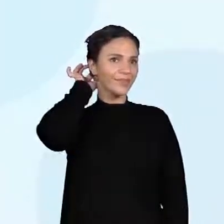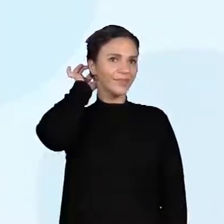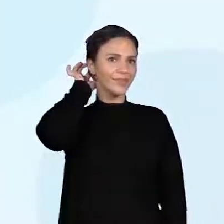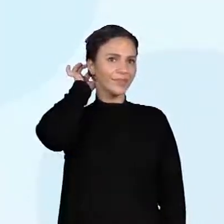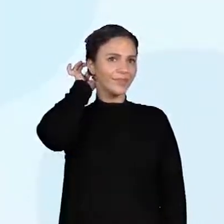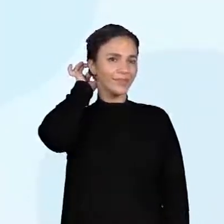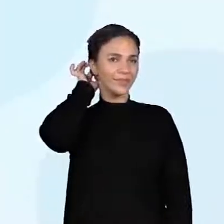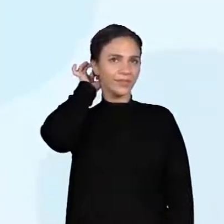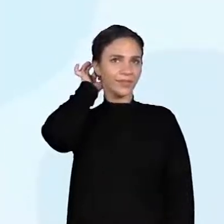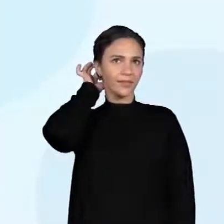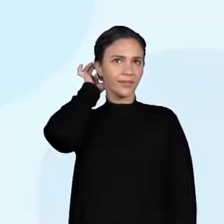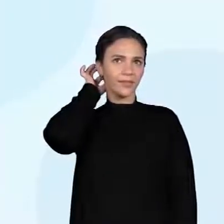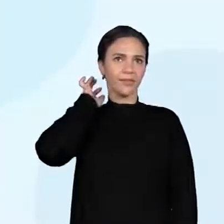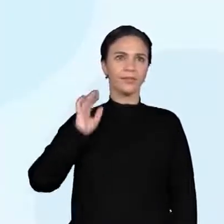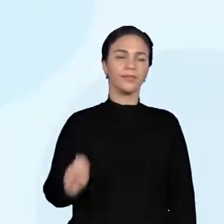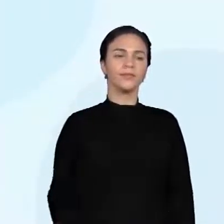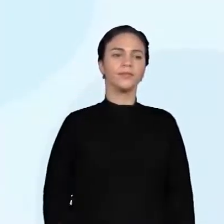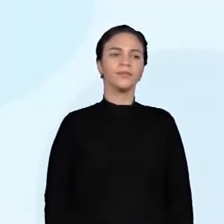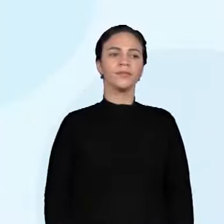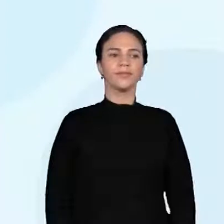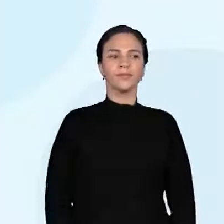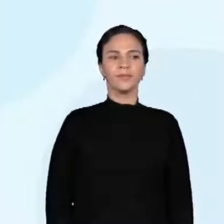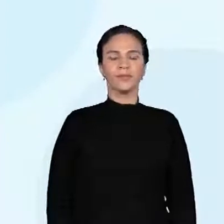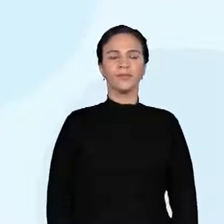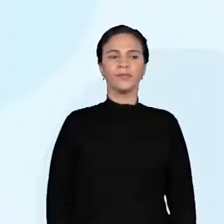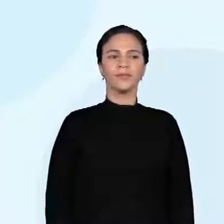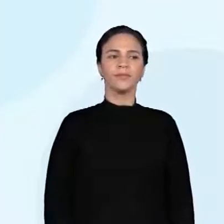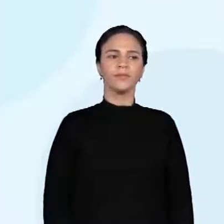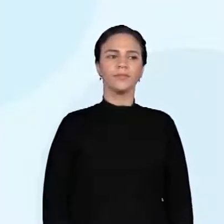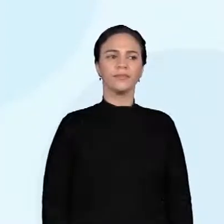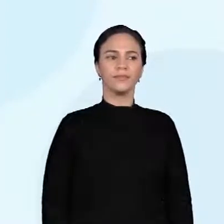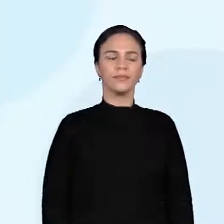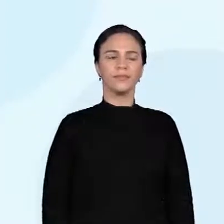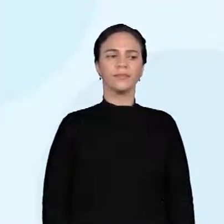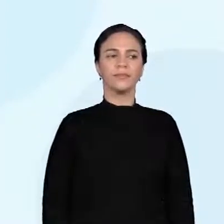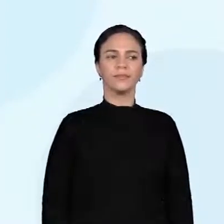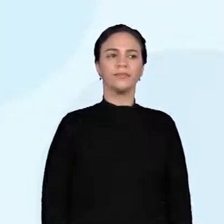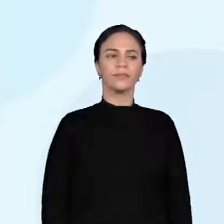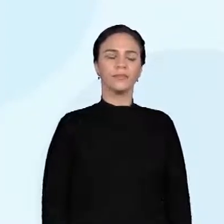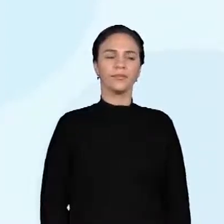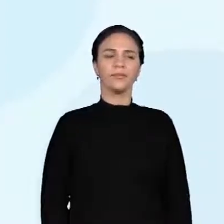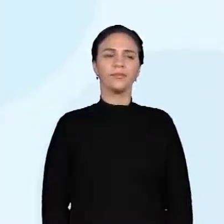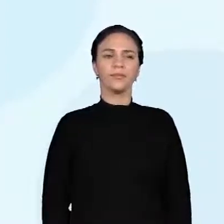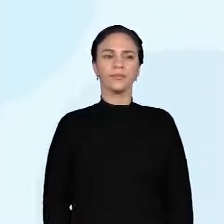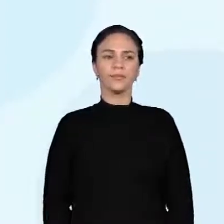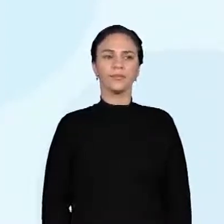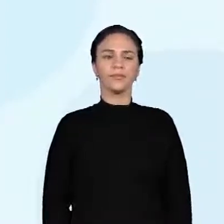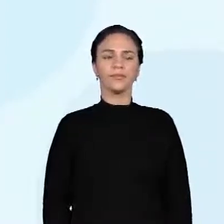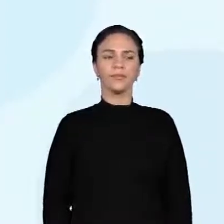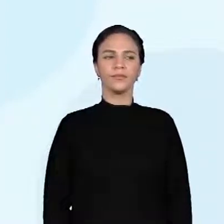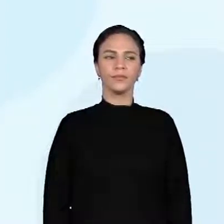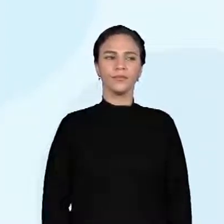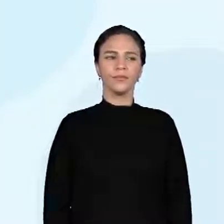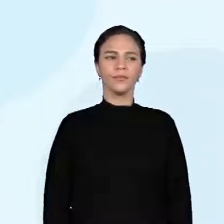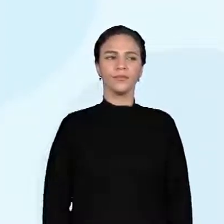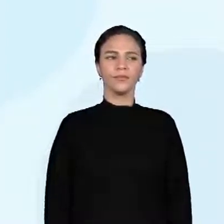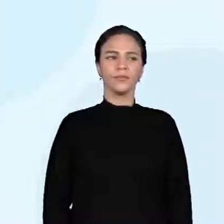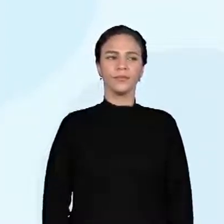É 3.400, gente. Deixa eu voltar lá. Espera aí. Agora sim. 3